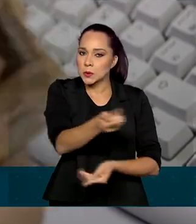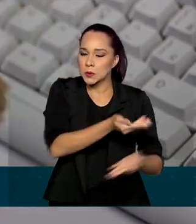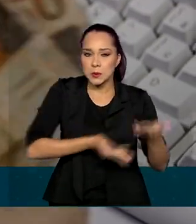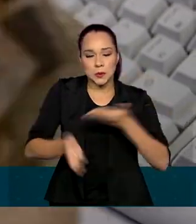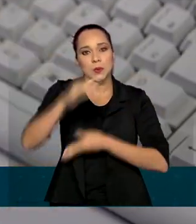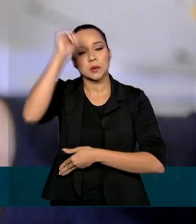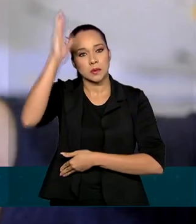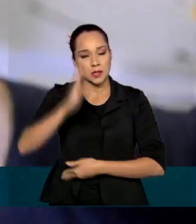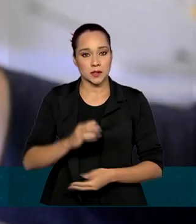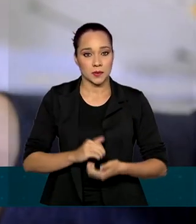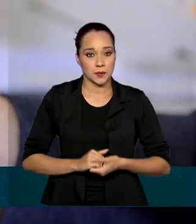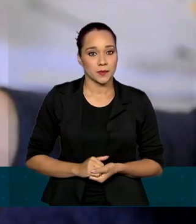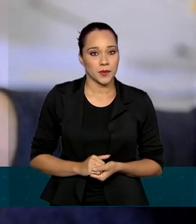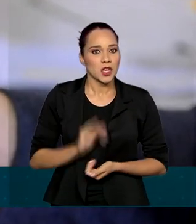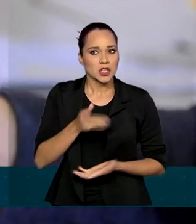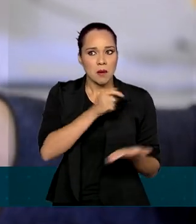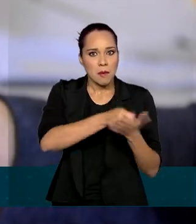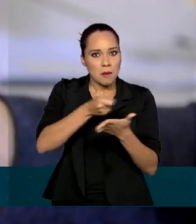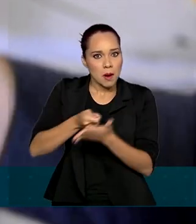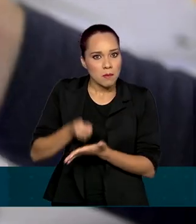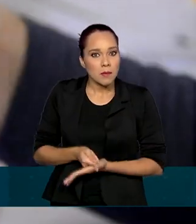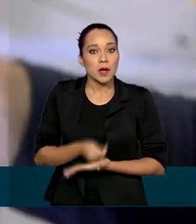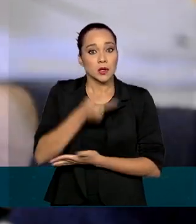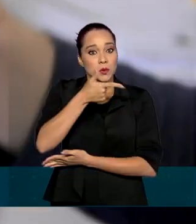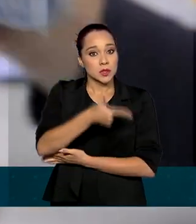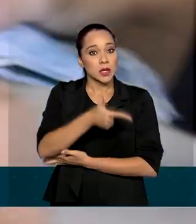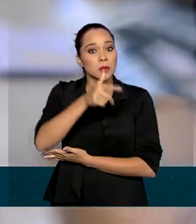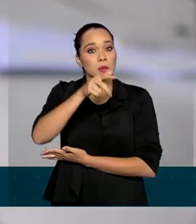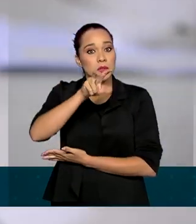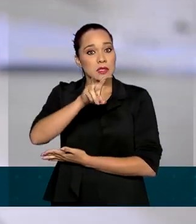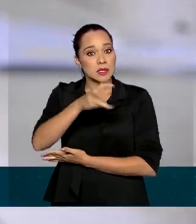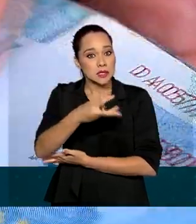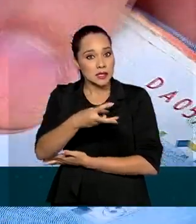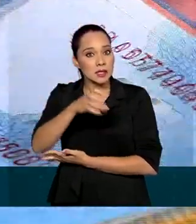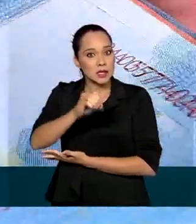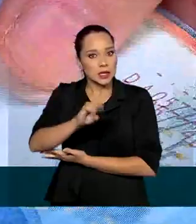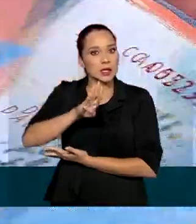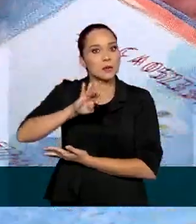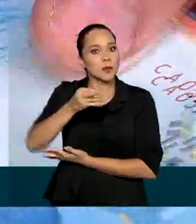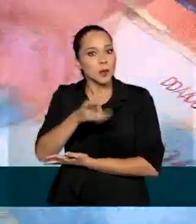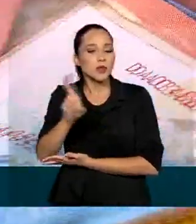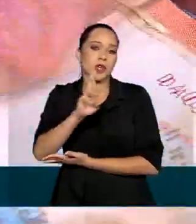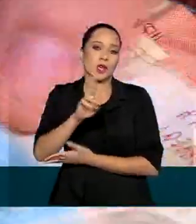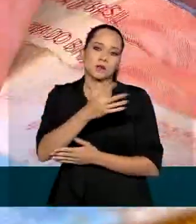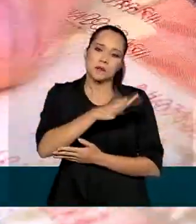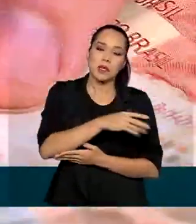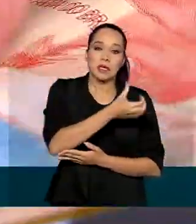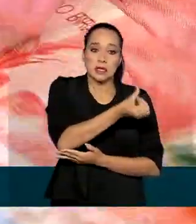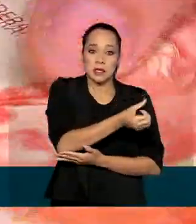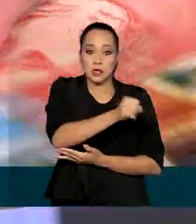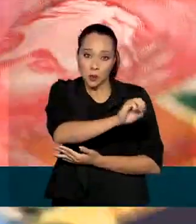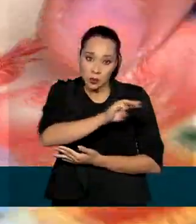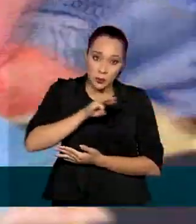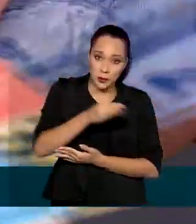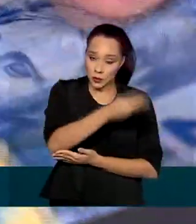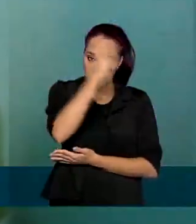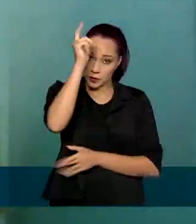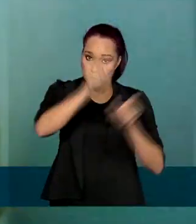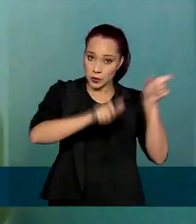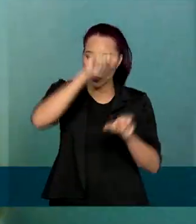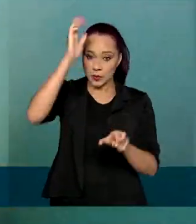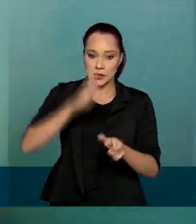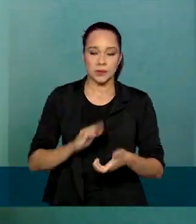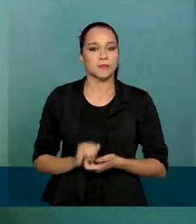história do país. E já pagou mais de 230 bilhões de reais para quase 68 milhões de brasileiros.